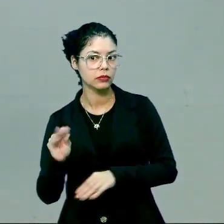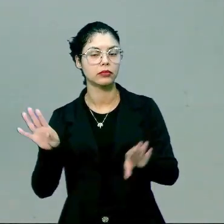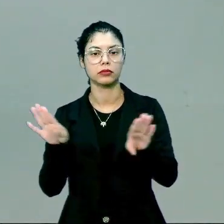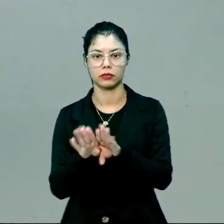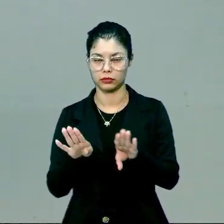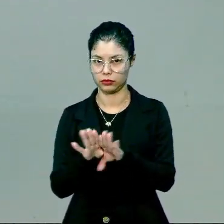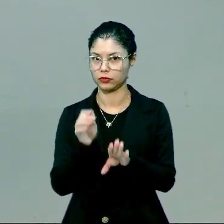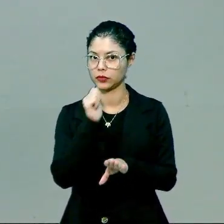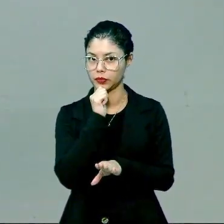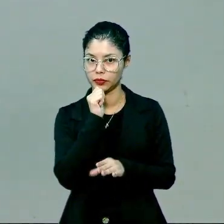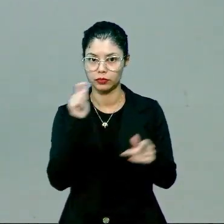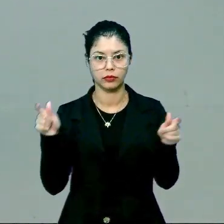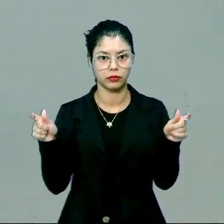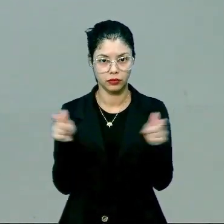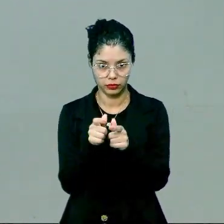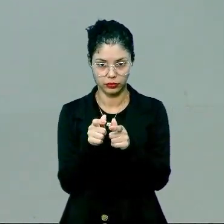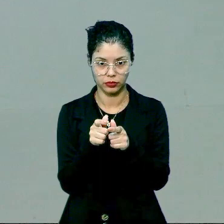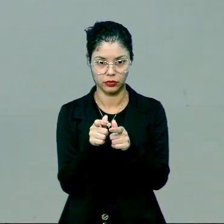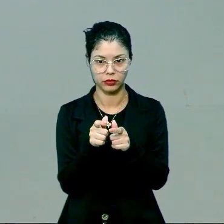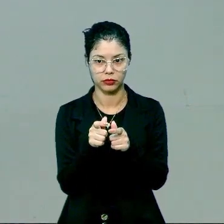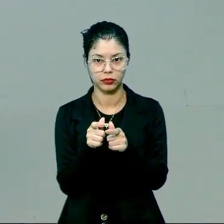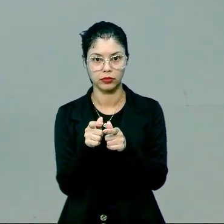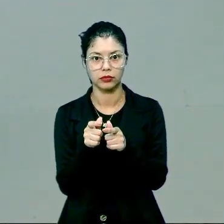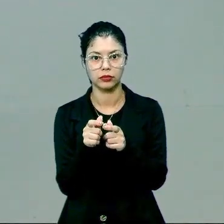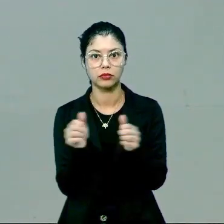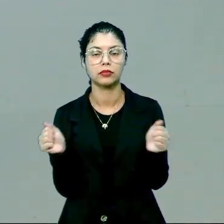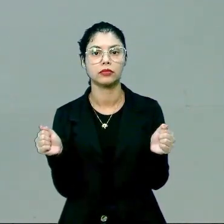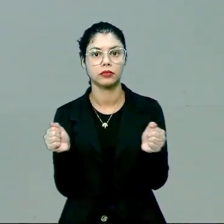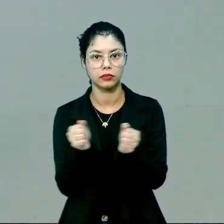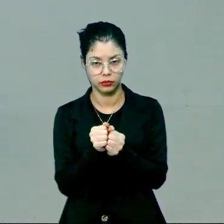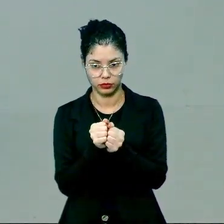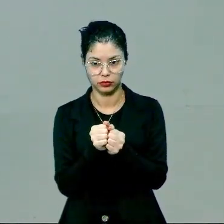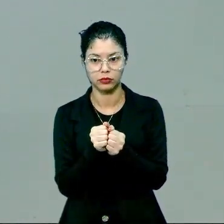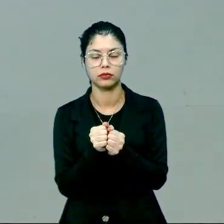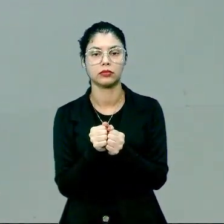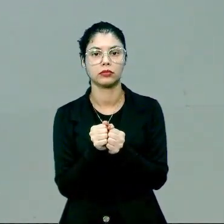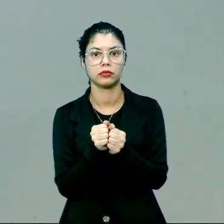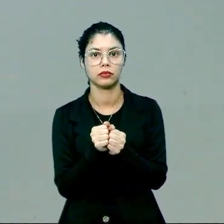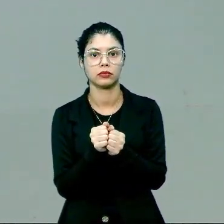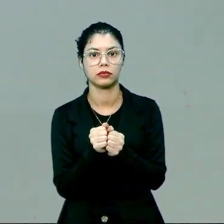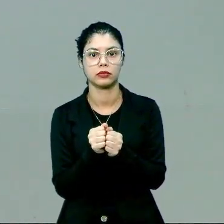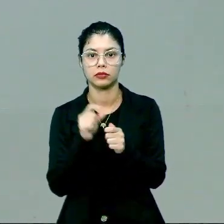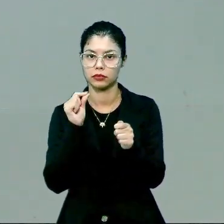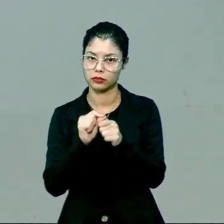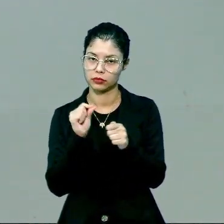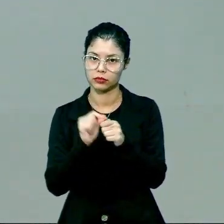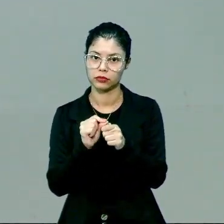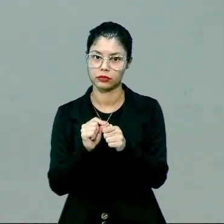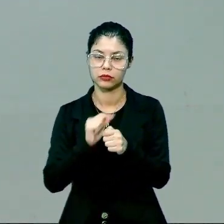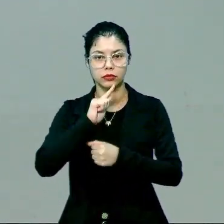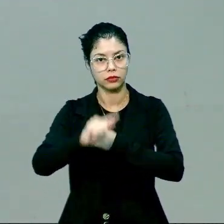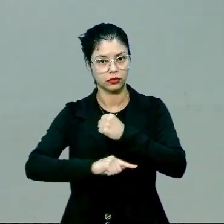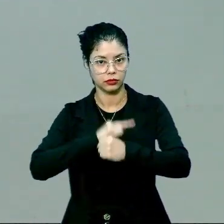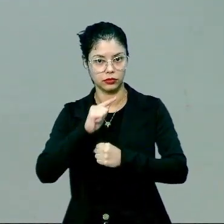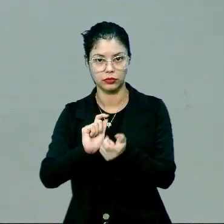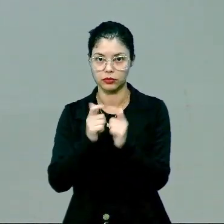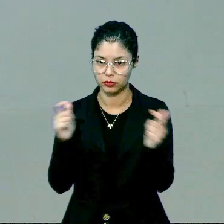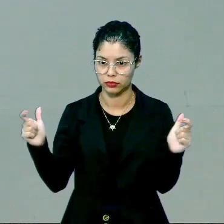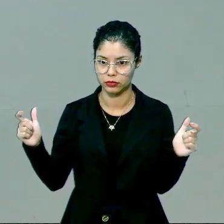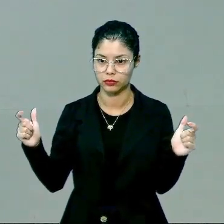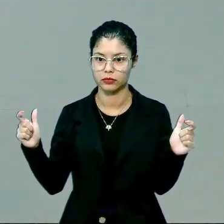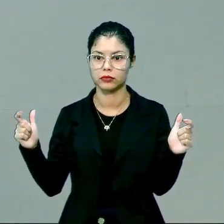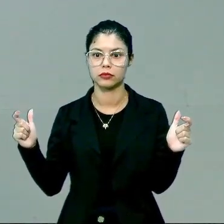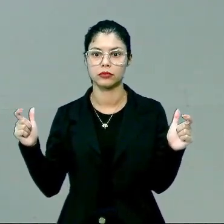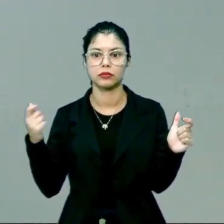eu tenho átomos menores se formando, se unindo e formando átomos maiores.